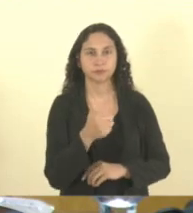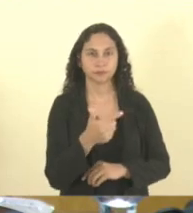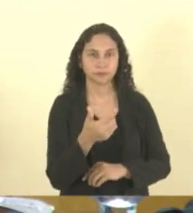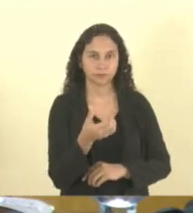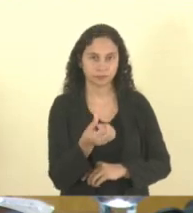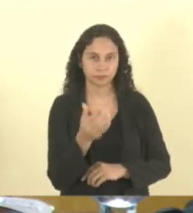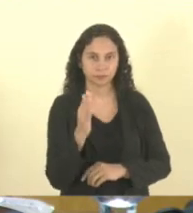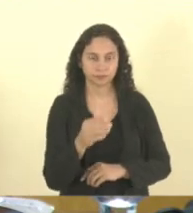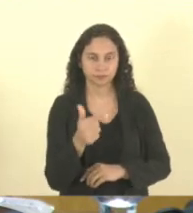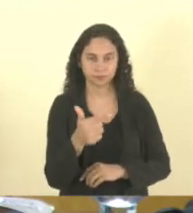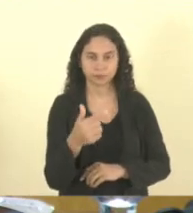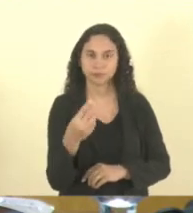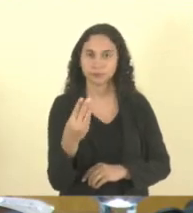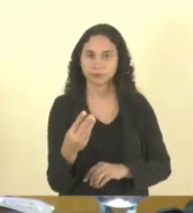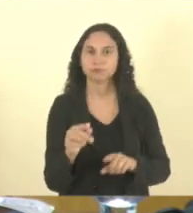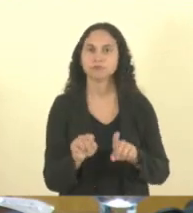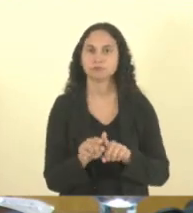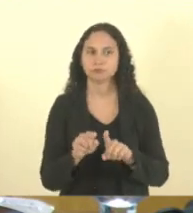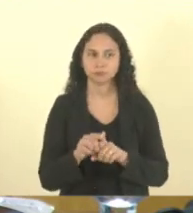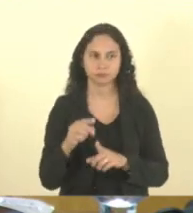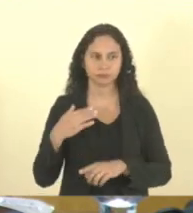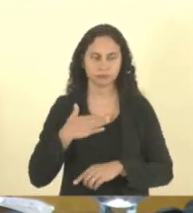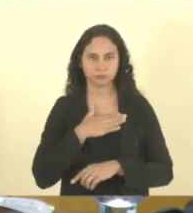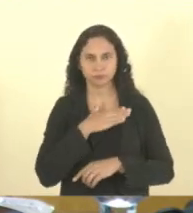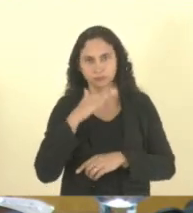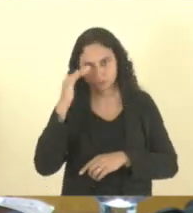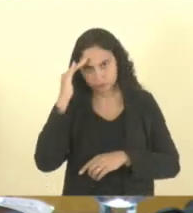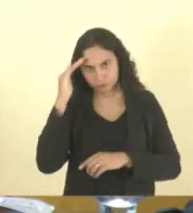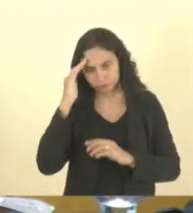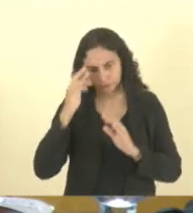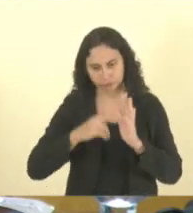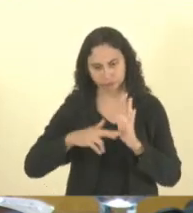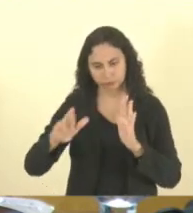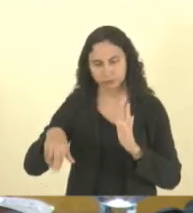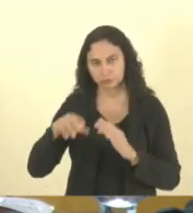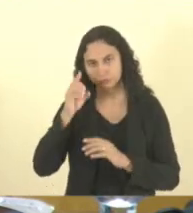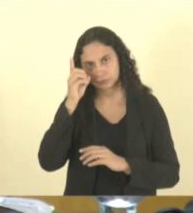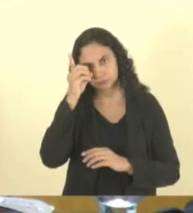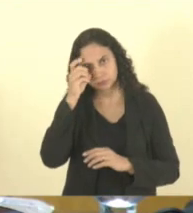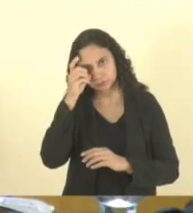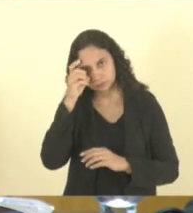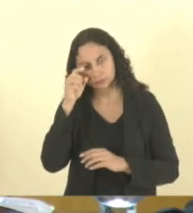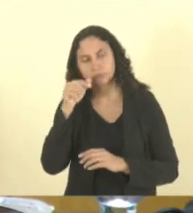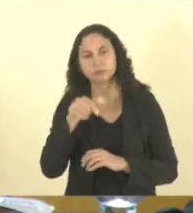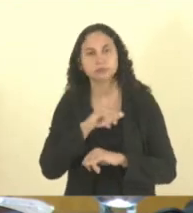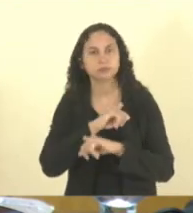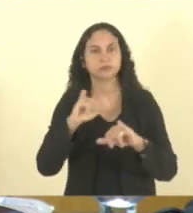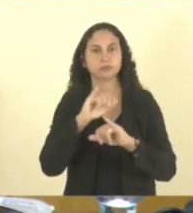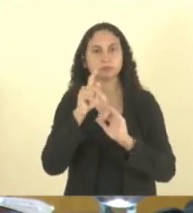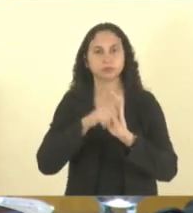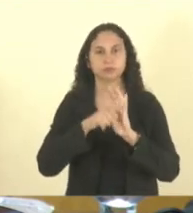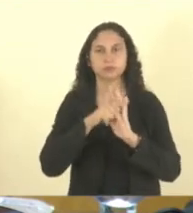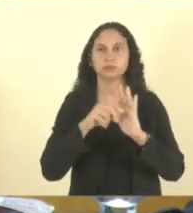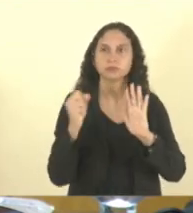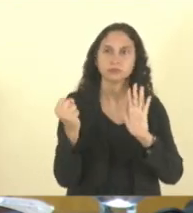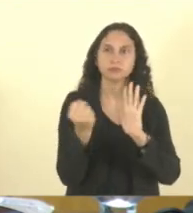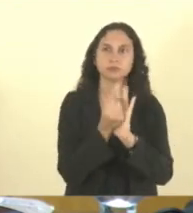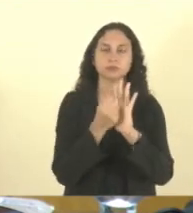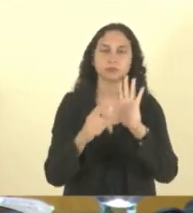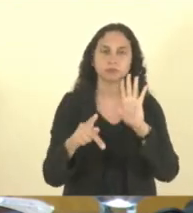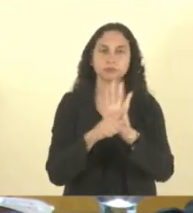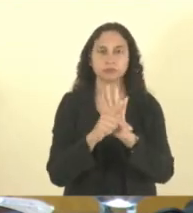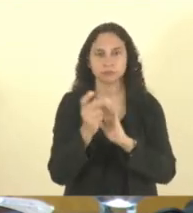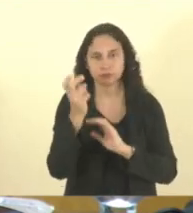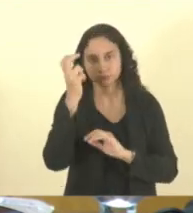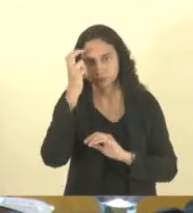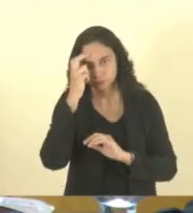de Autoria do Coronel Wellington também, de Relatoria do Deputado Denim, Projeto de Lei do Coronel que declara patrimônio cultural imaterial do Estado Espírito Santo à